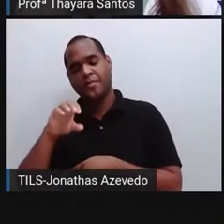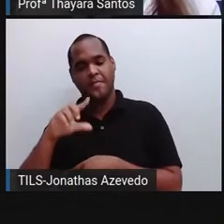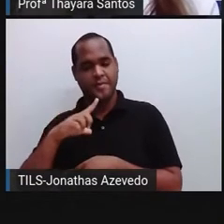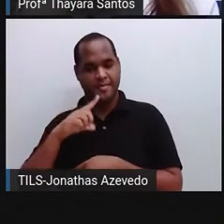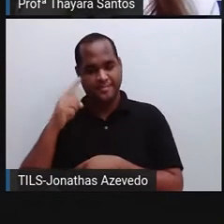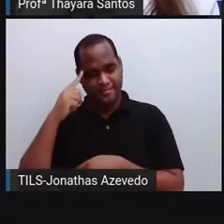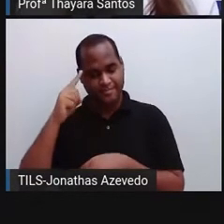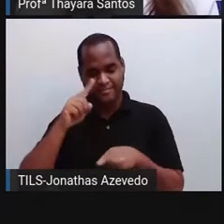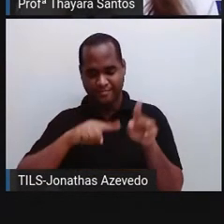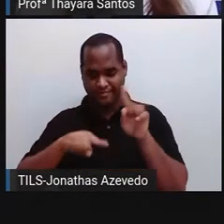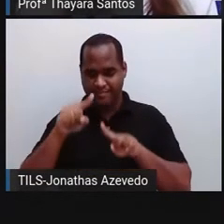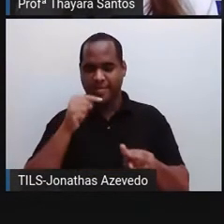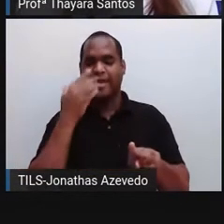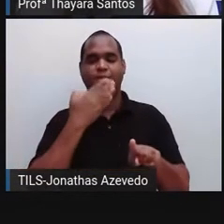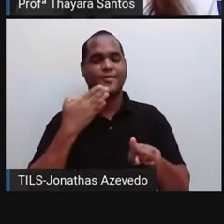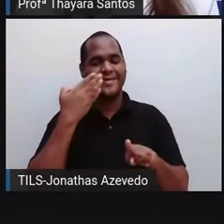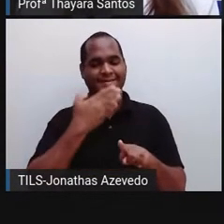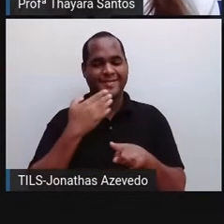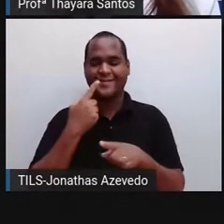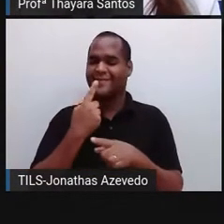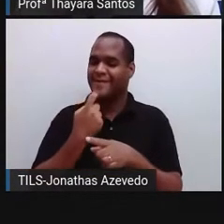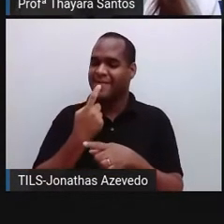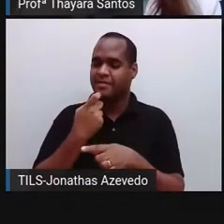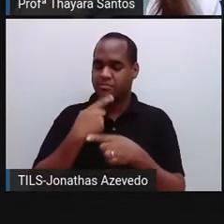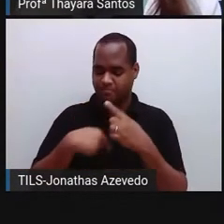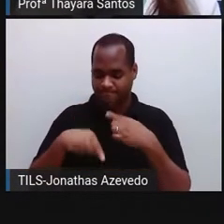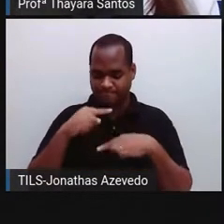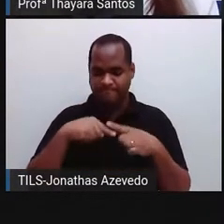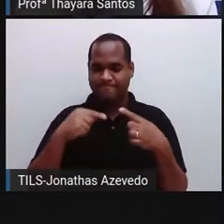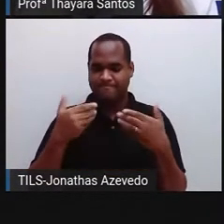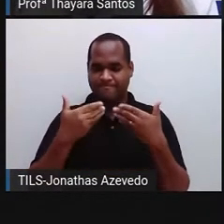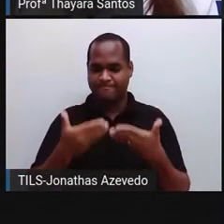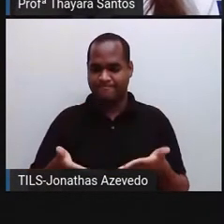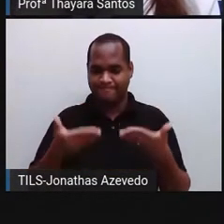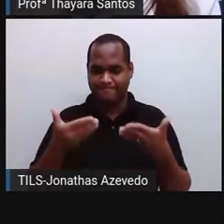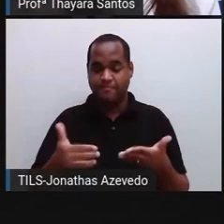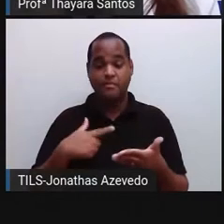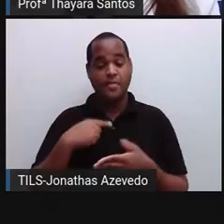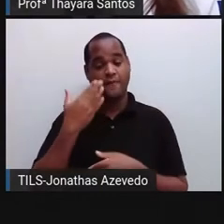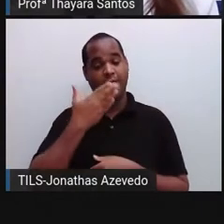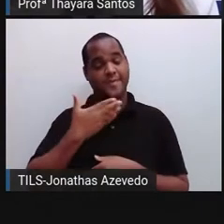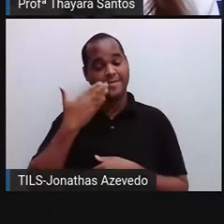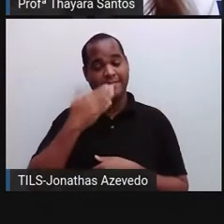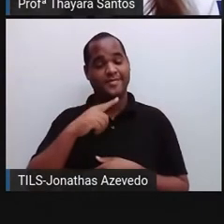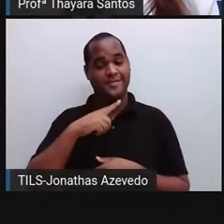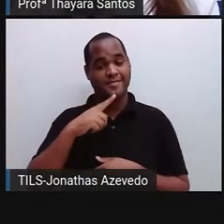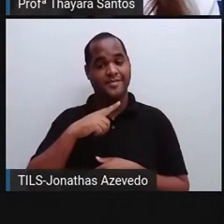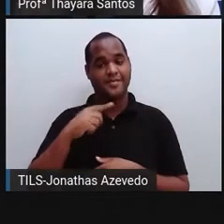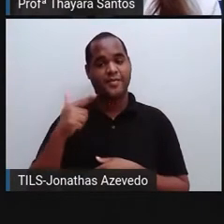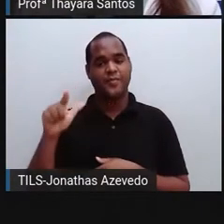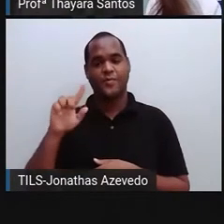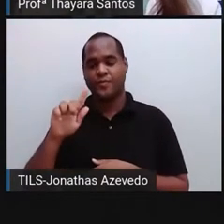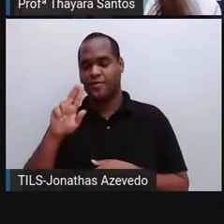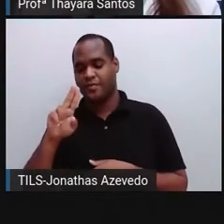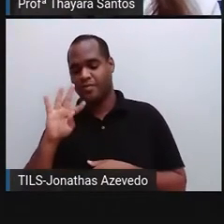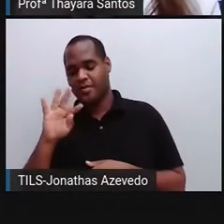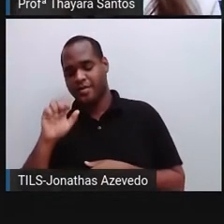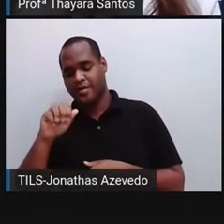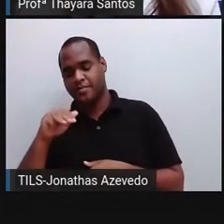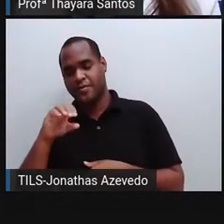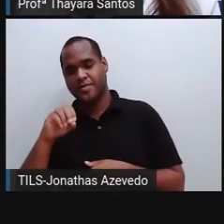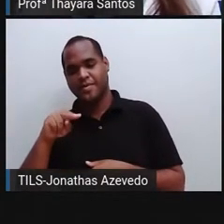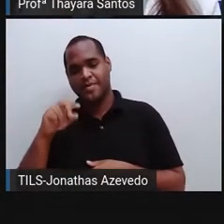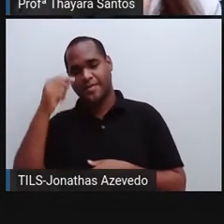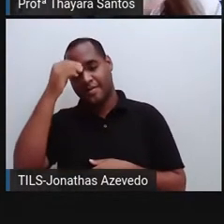controla os níveis de açúcar no sangue, né? Ele vai lá e controla a glicose. E o glucagon, ele faz o efeito contrário.